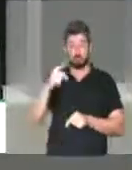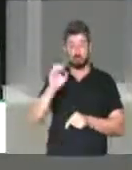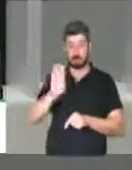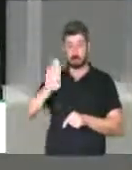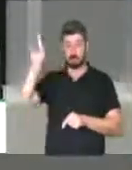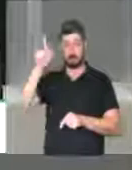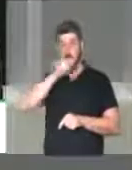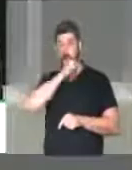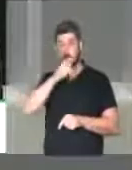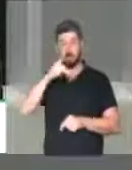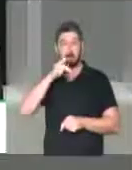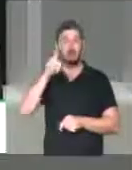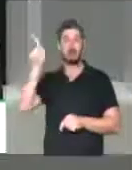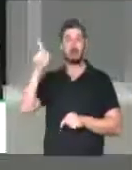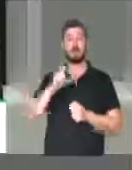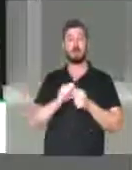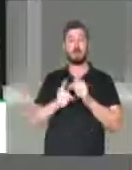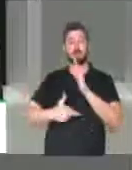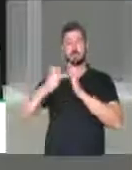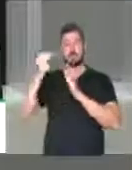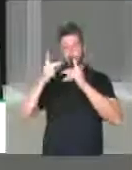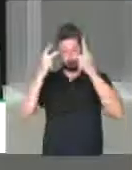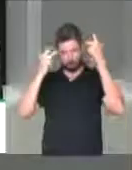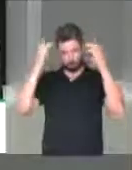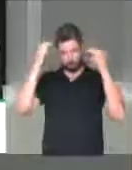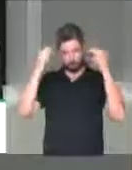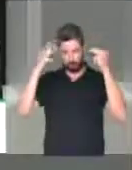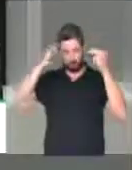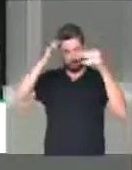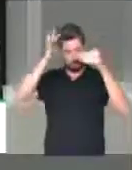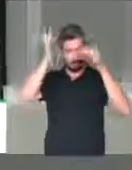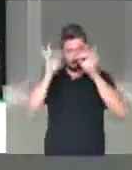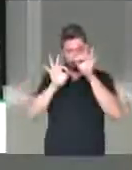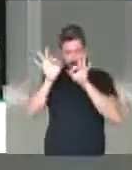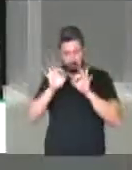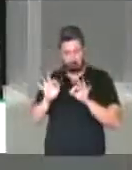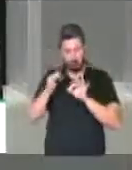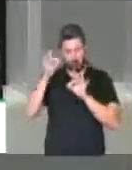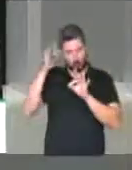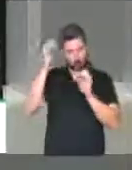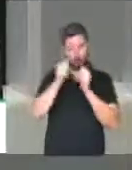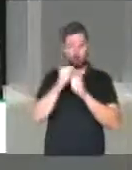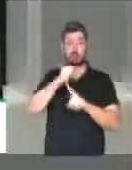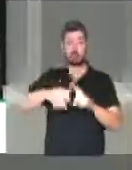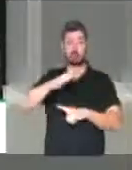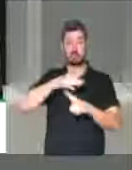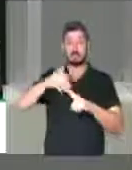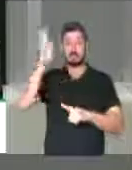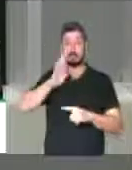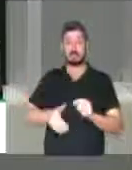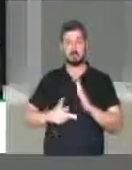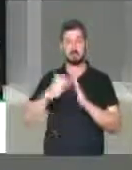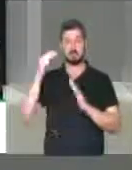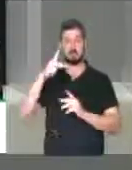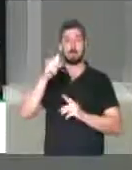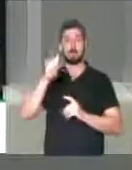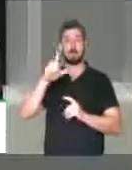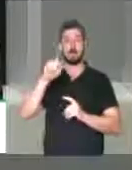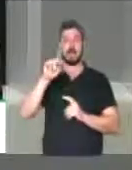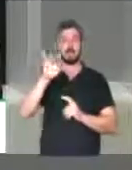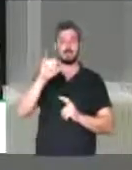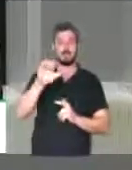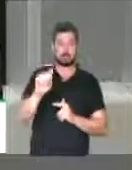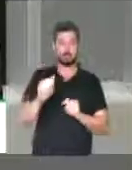PSB do Amapá realizou mutirões de cirurgias reparadoras, junto com a Sociedade Brasileira de Cirurgias